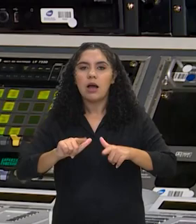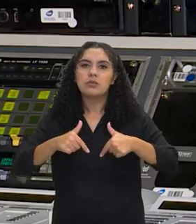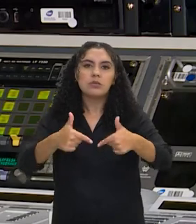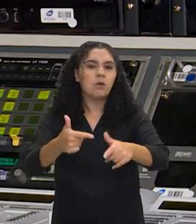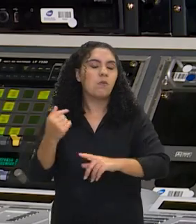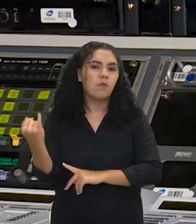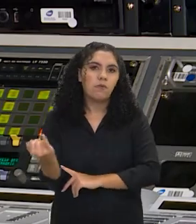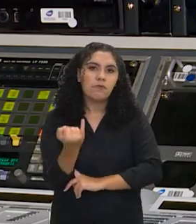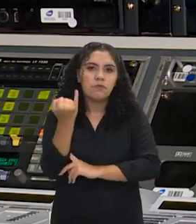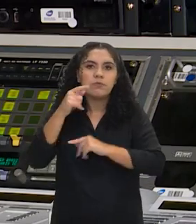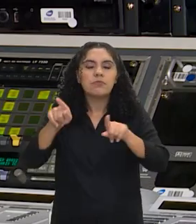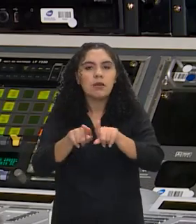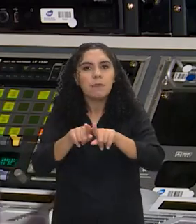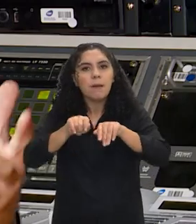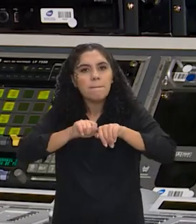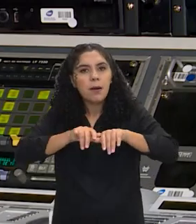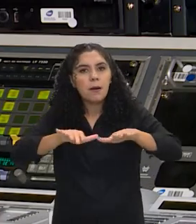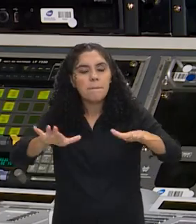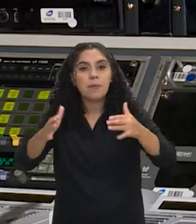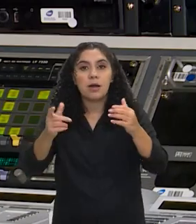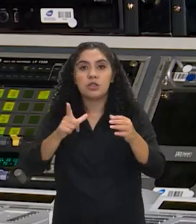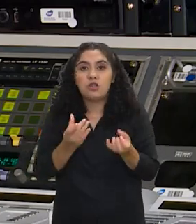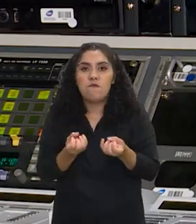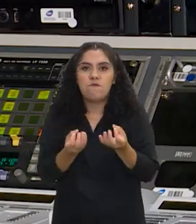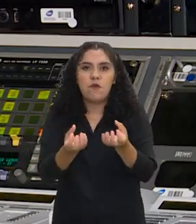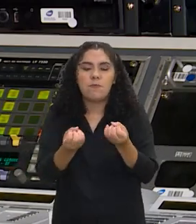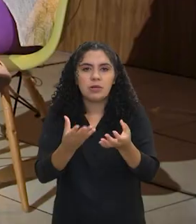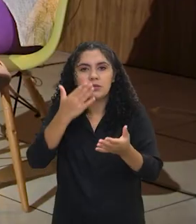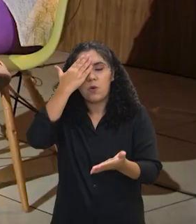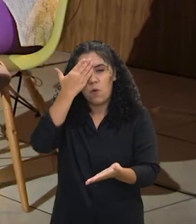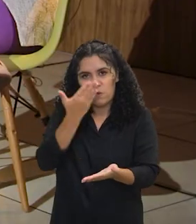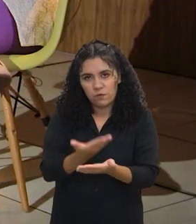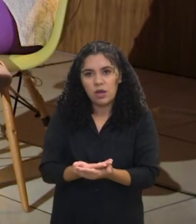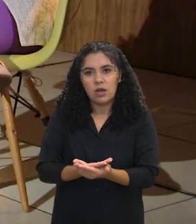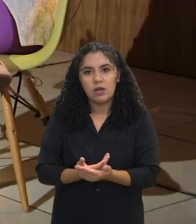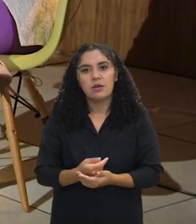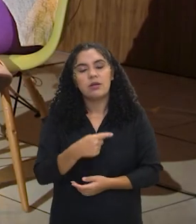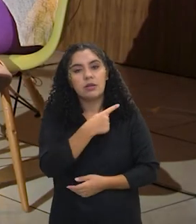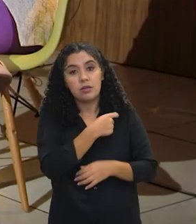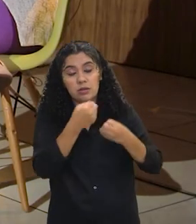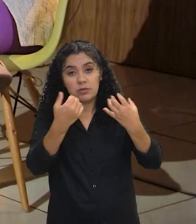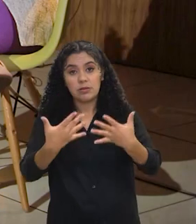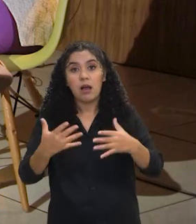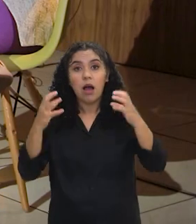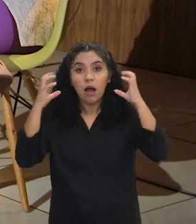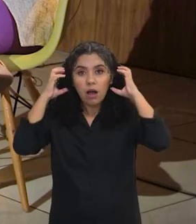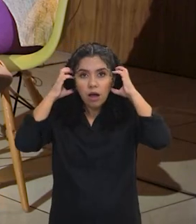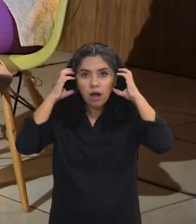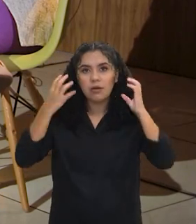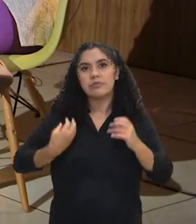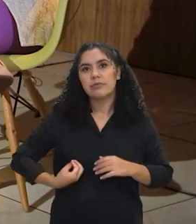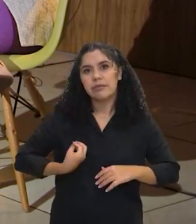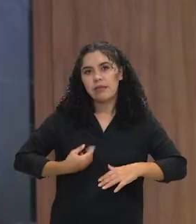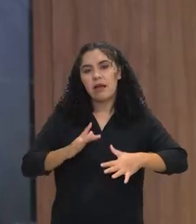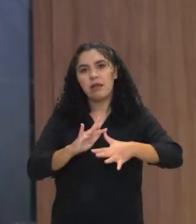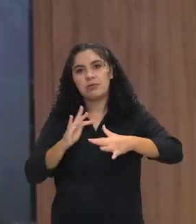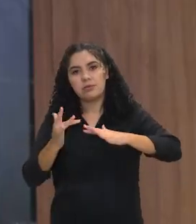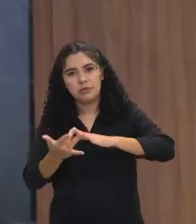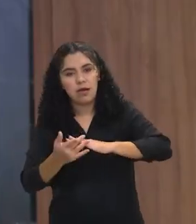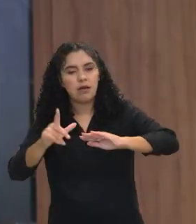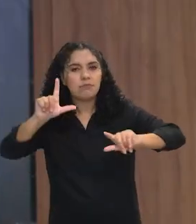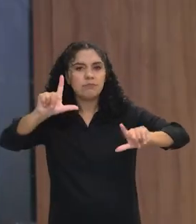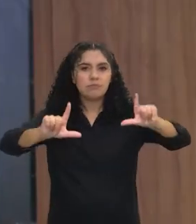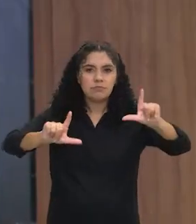considera fundamental também nessa expansão do acesso à informação confiável. Até porque o rádio também está nas redes sociais, a